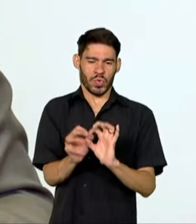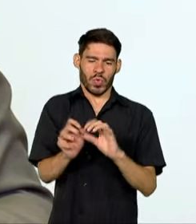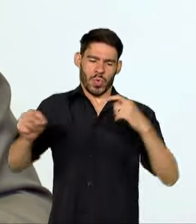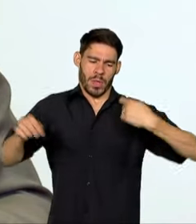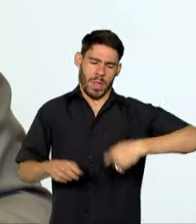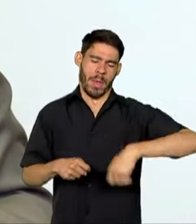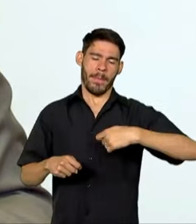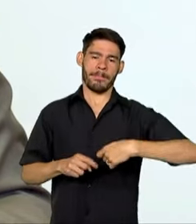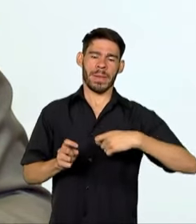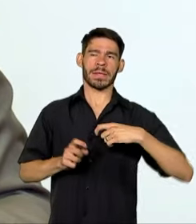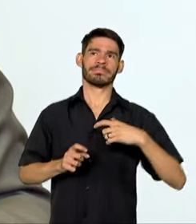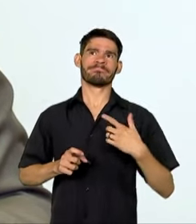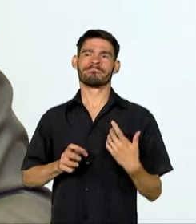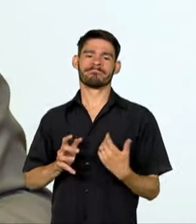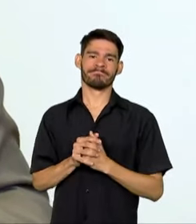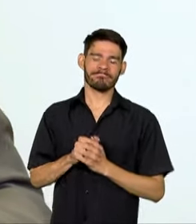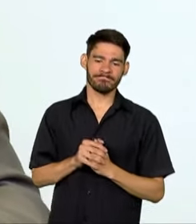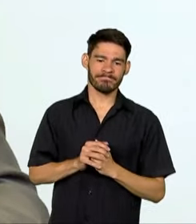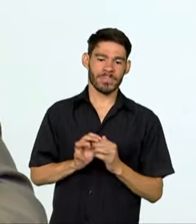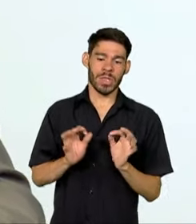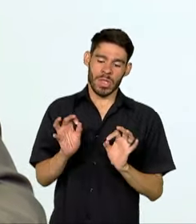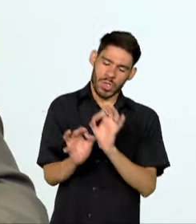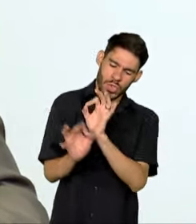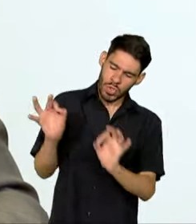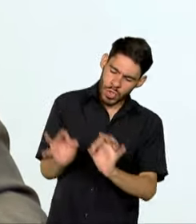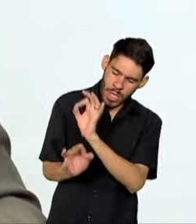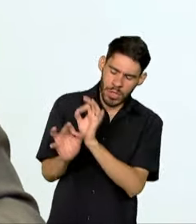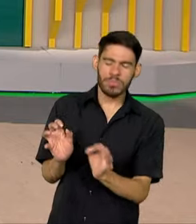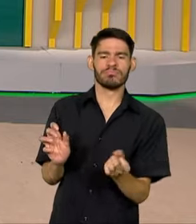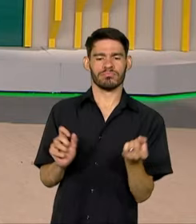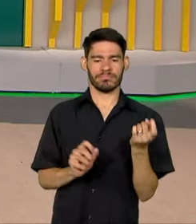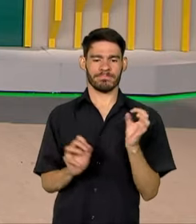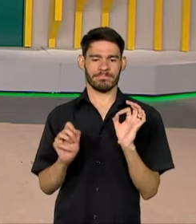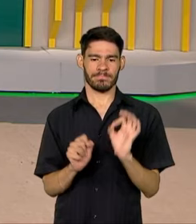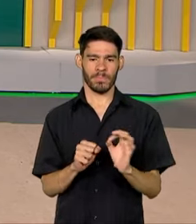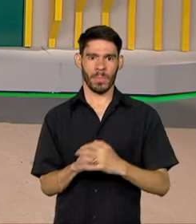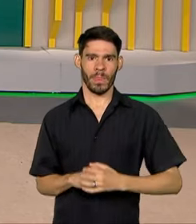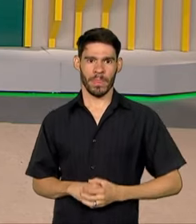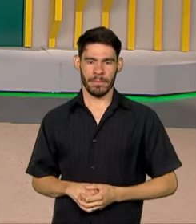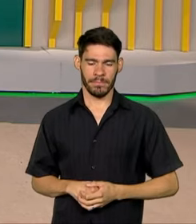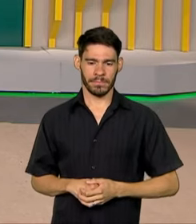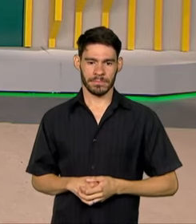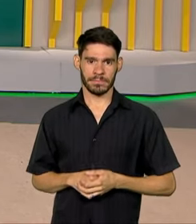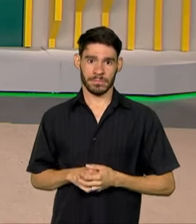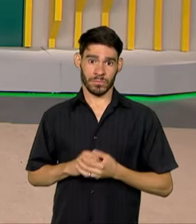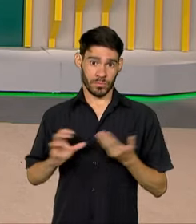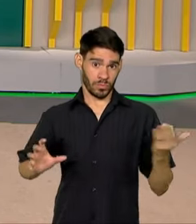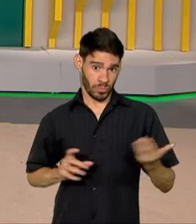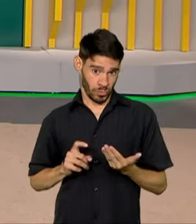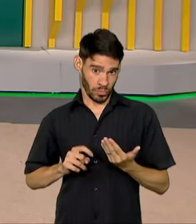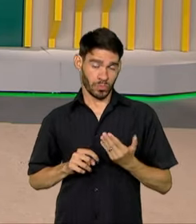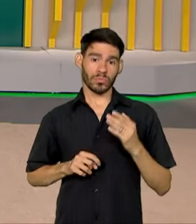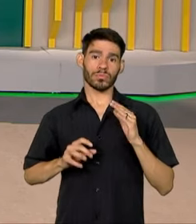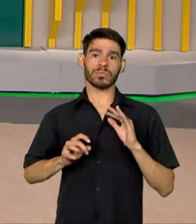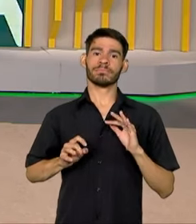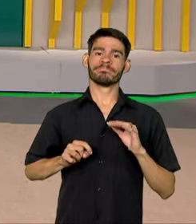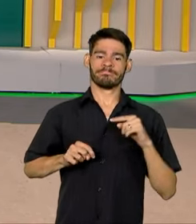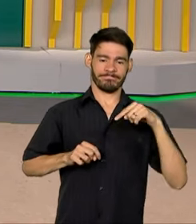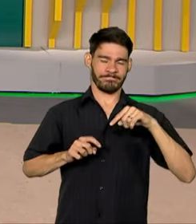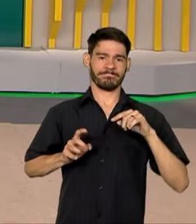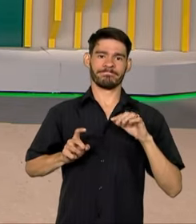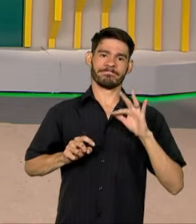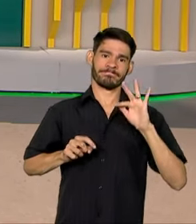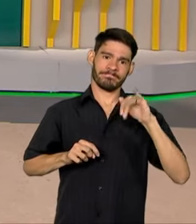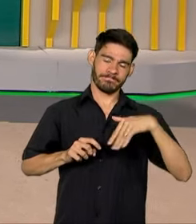necessidade da justiça e da reparação. A edição de hoje do Brasil em Dia está